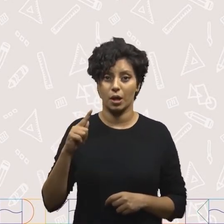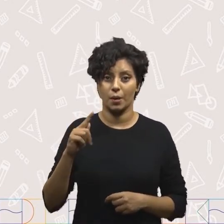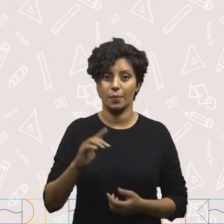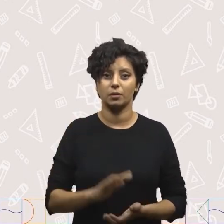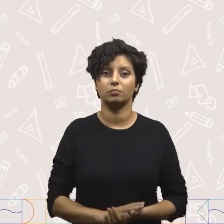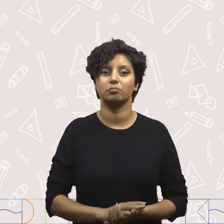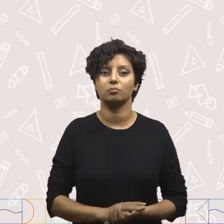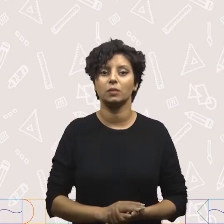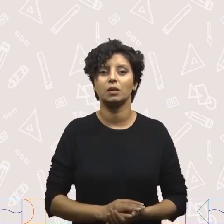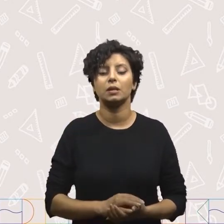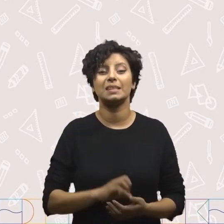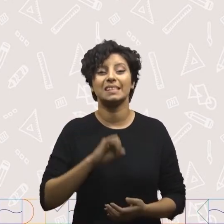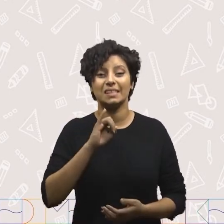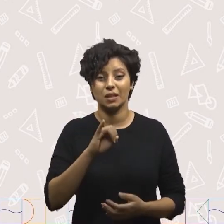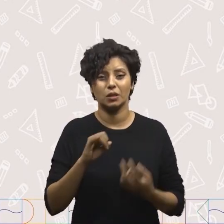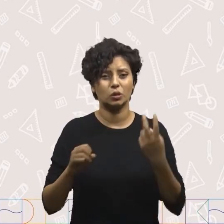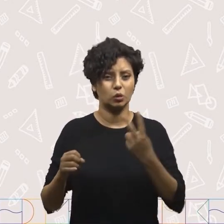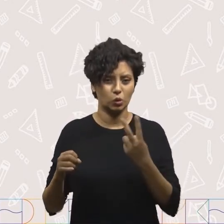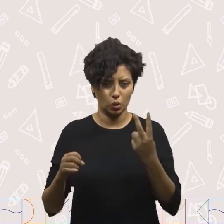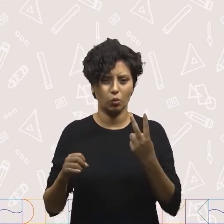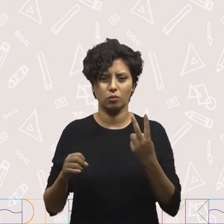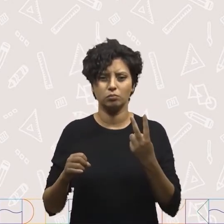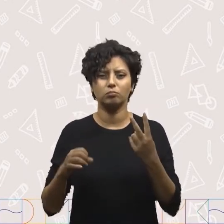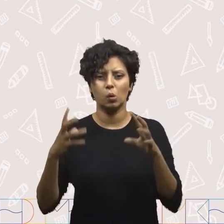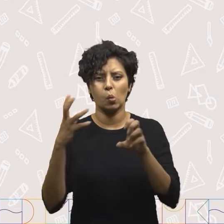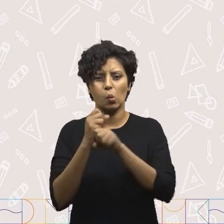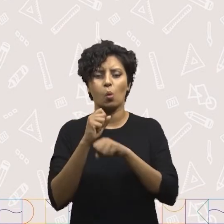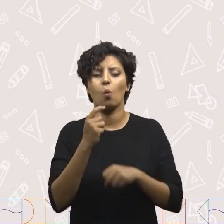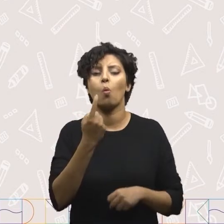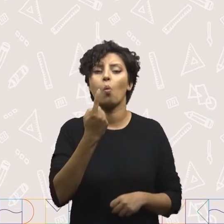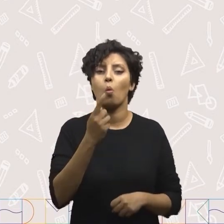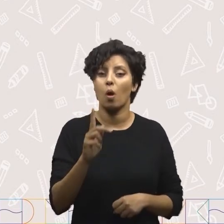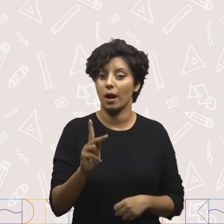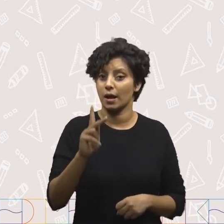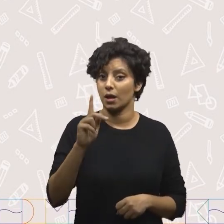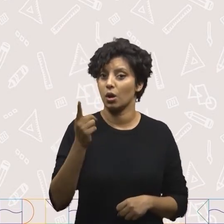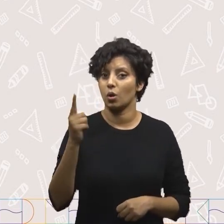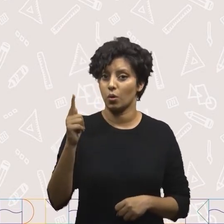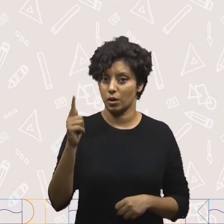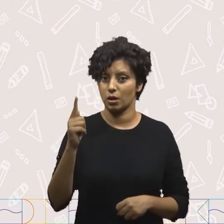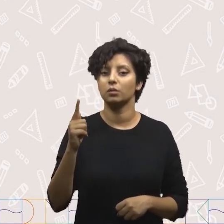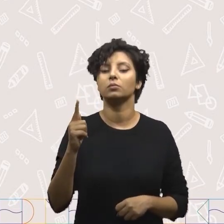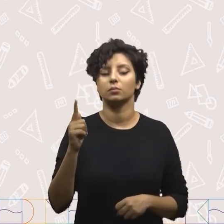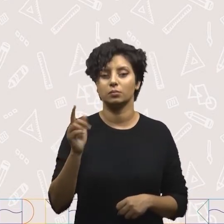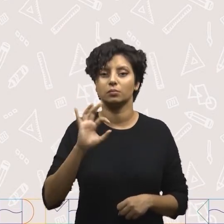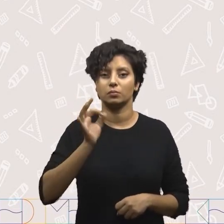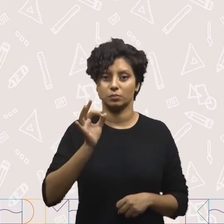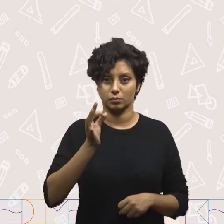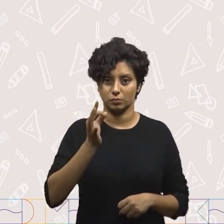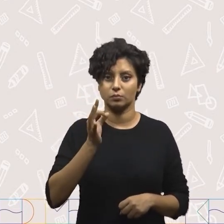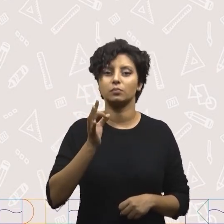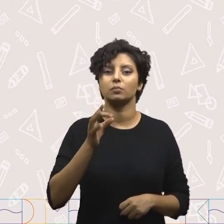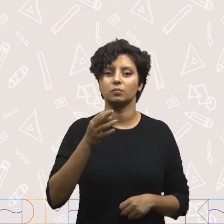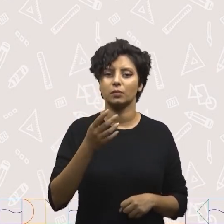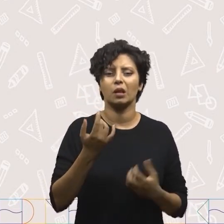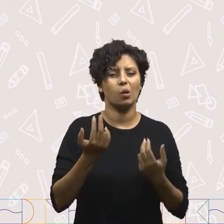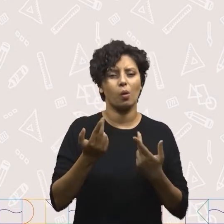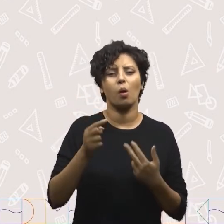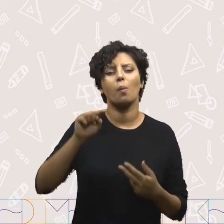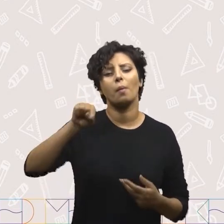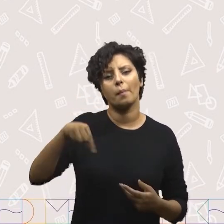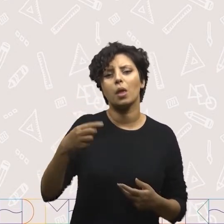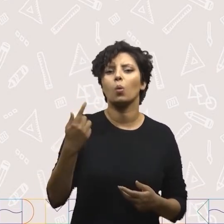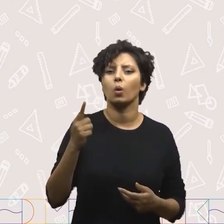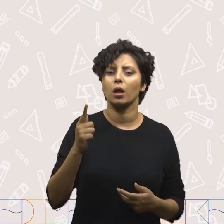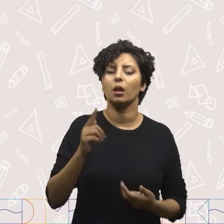gramas. Se eu levar 2 pacotes de arroz, eu vou ter 1.000 gramas, que é o mesmo